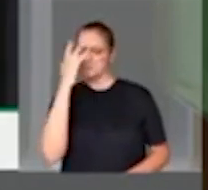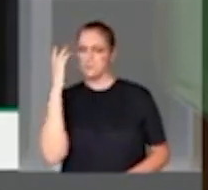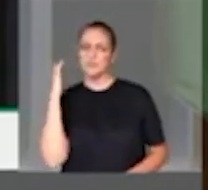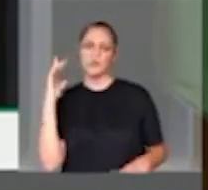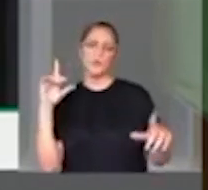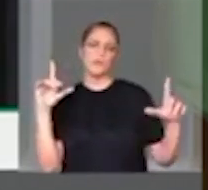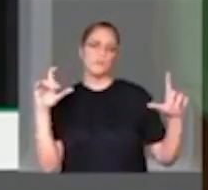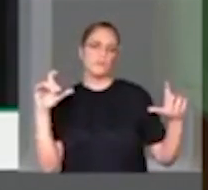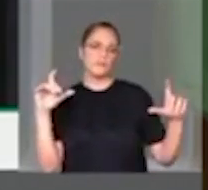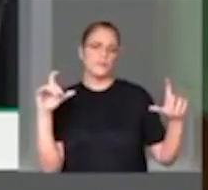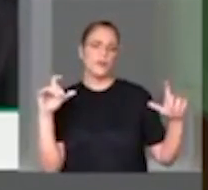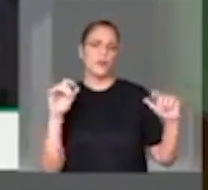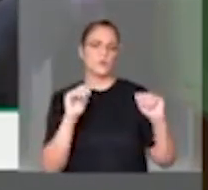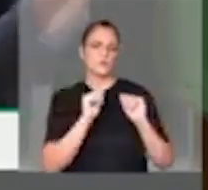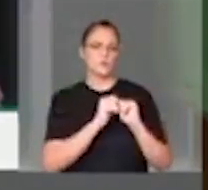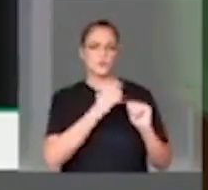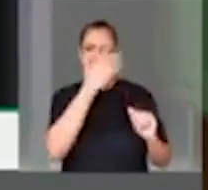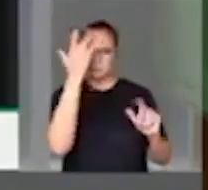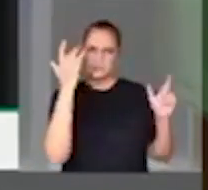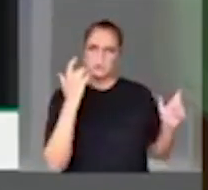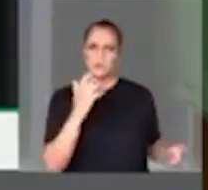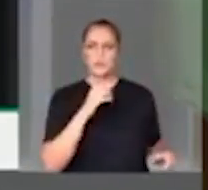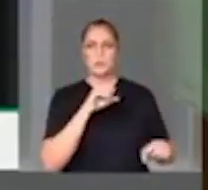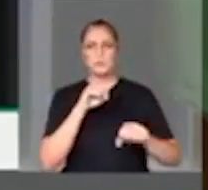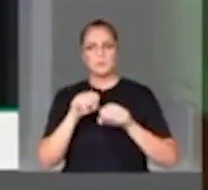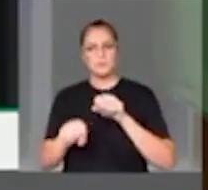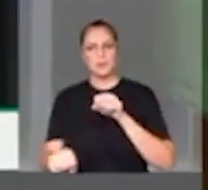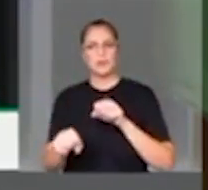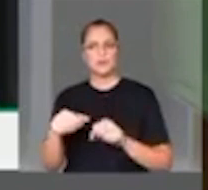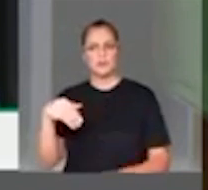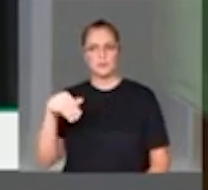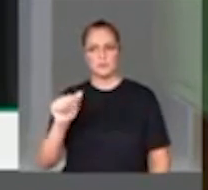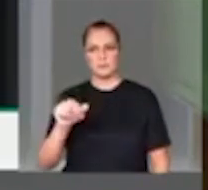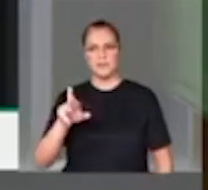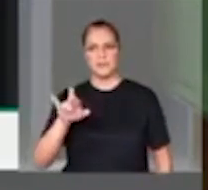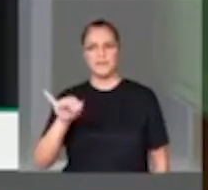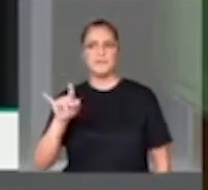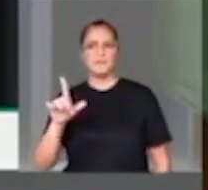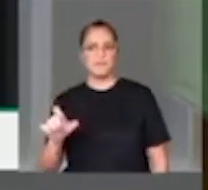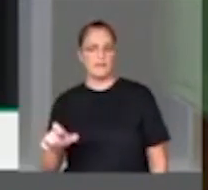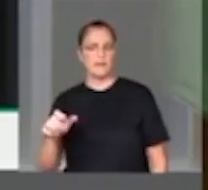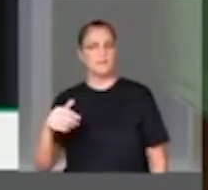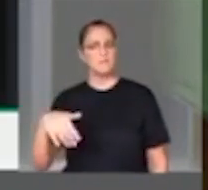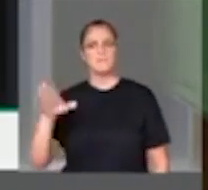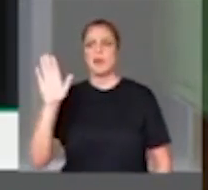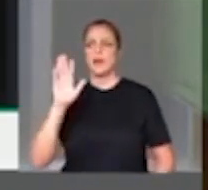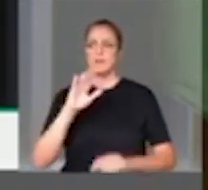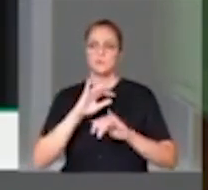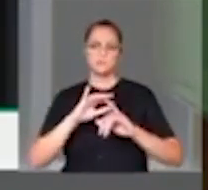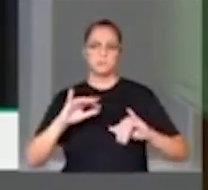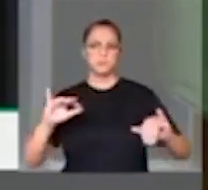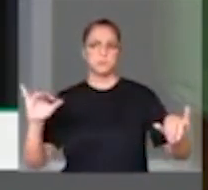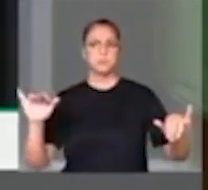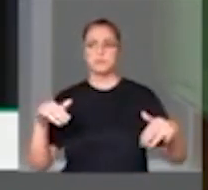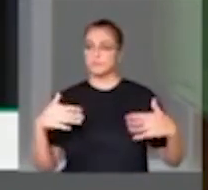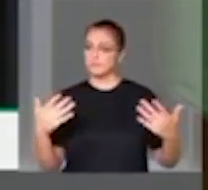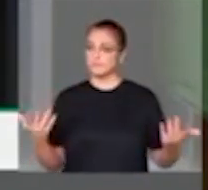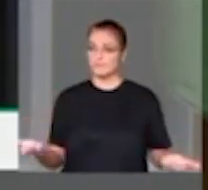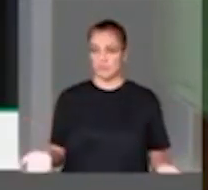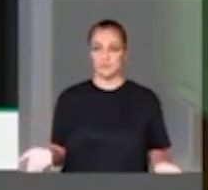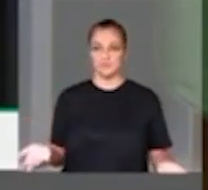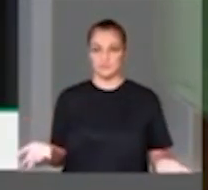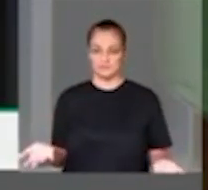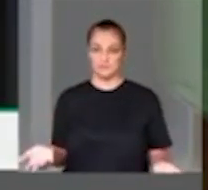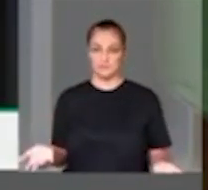Qual o escândalo, o tamanho desse escândalo, qual que seria? Qual que seria? Nós temos que responder isso para concluir, presidente.